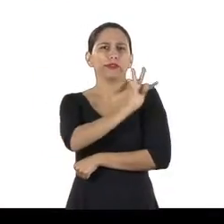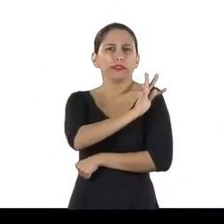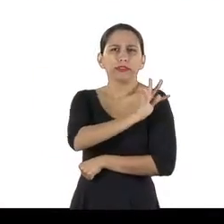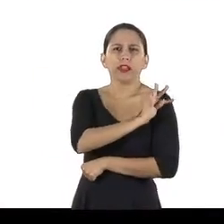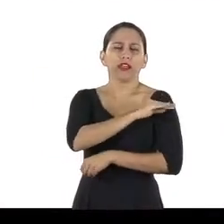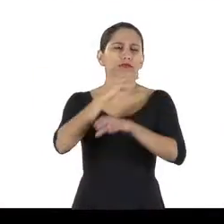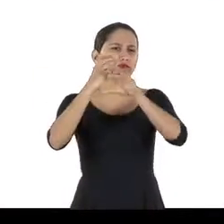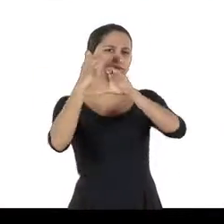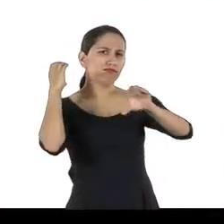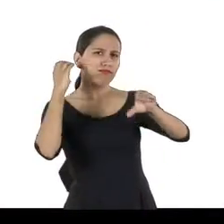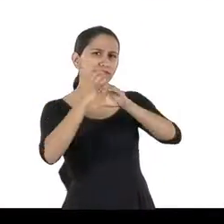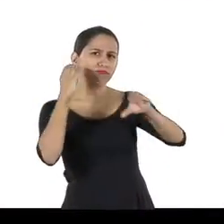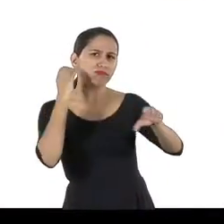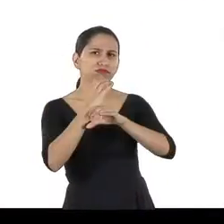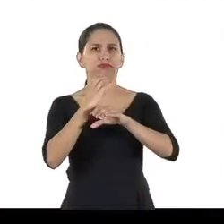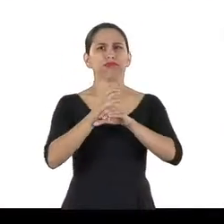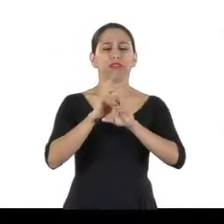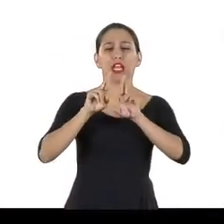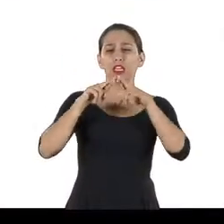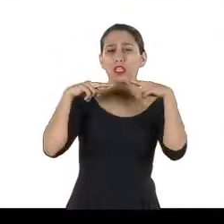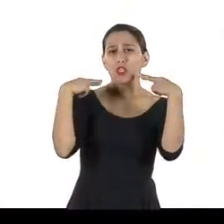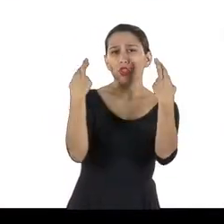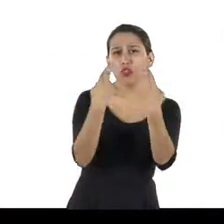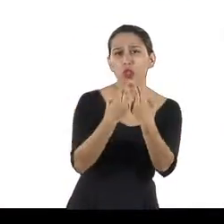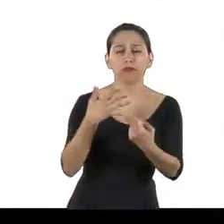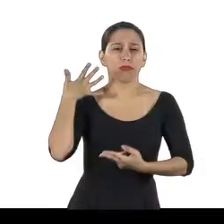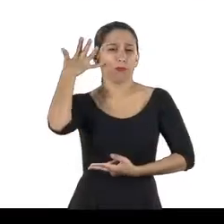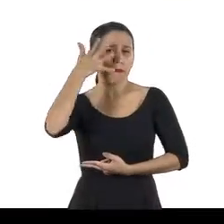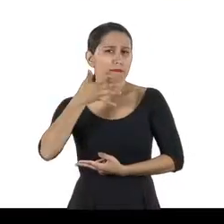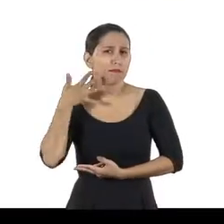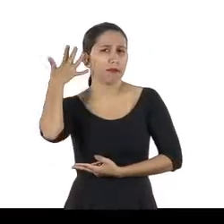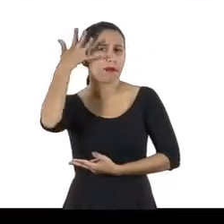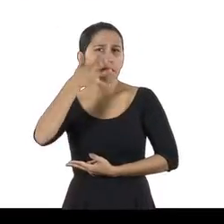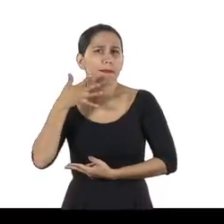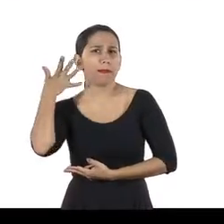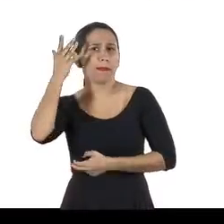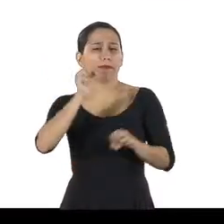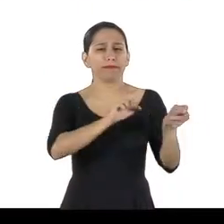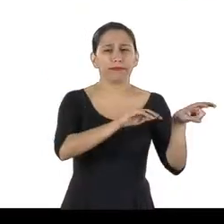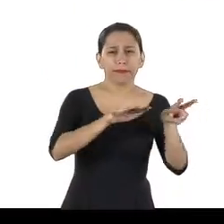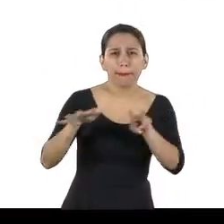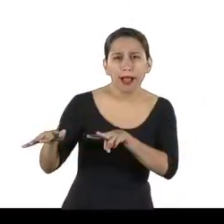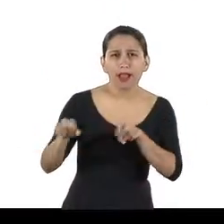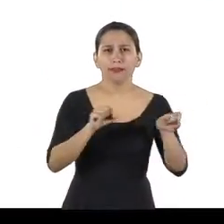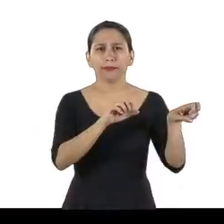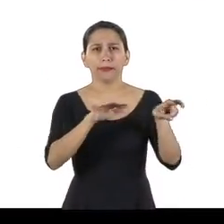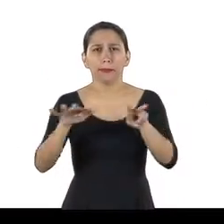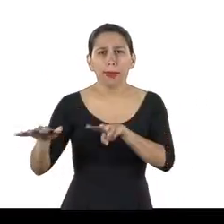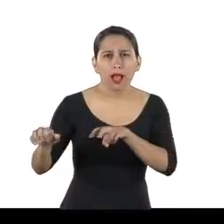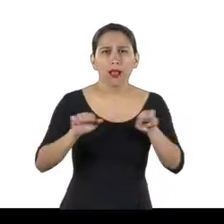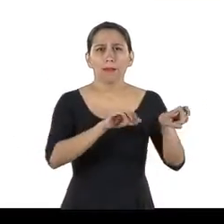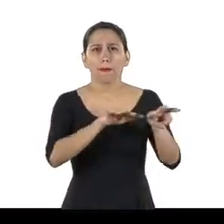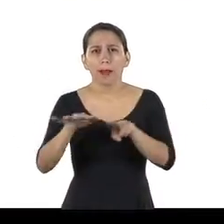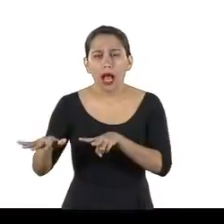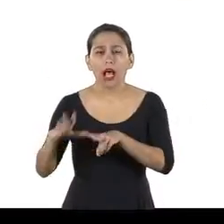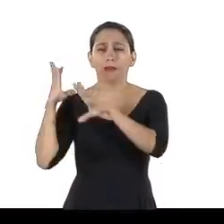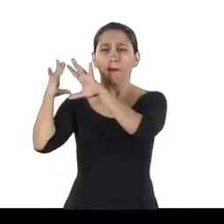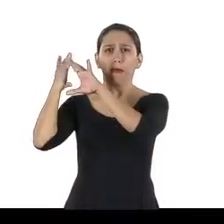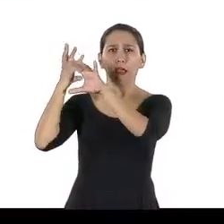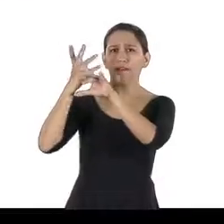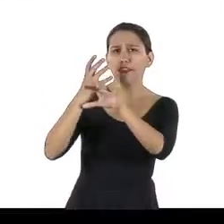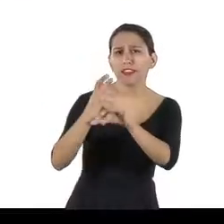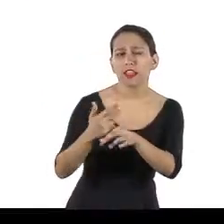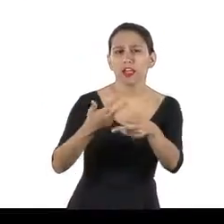técnicos de segurança, façam reuniões semanais para reforçar os requisitos do plano e rever conformidades.